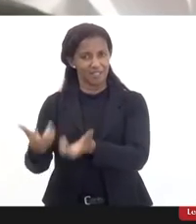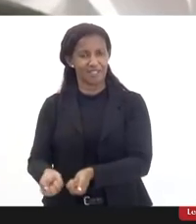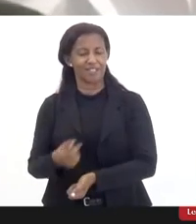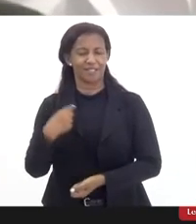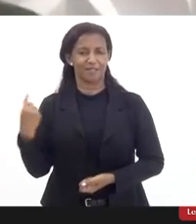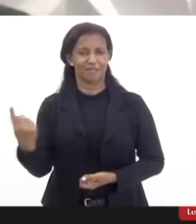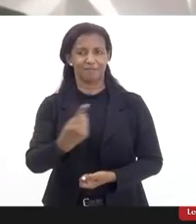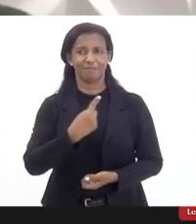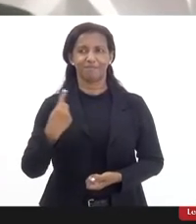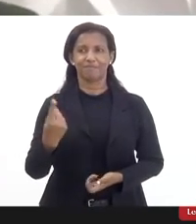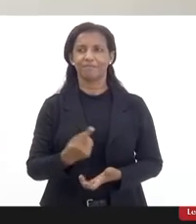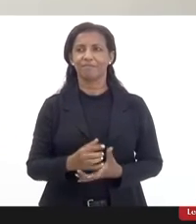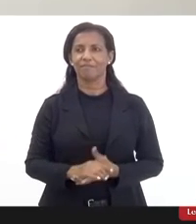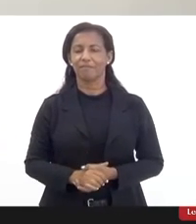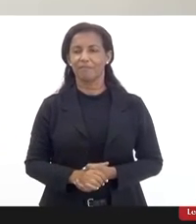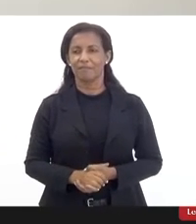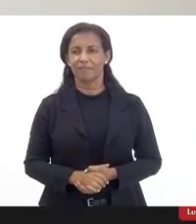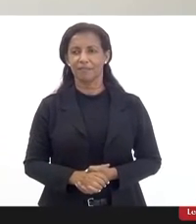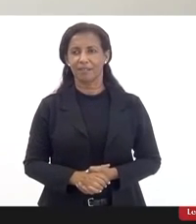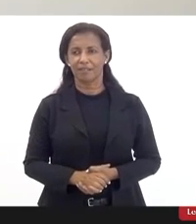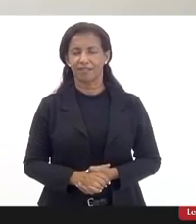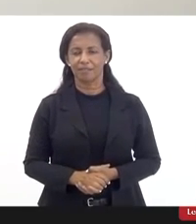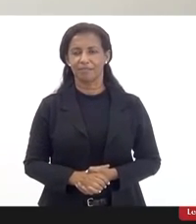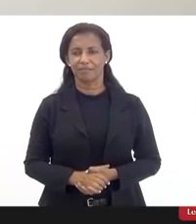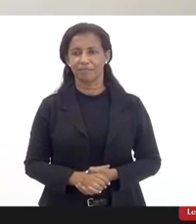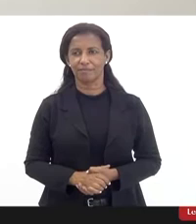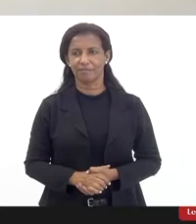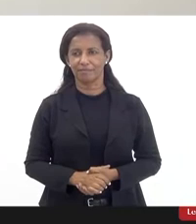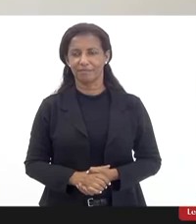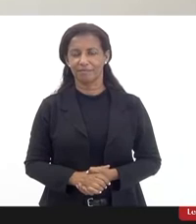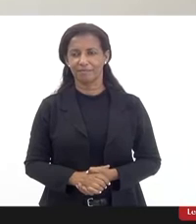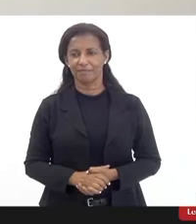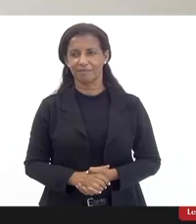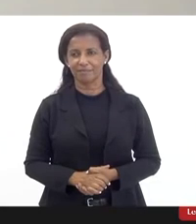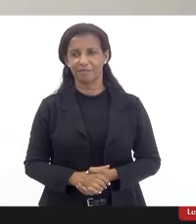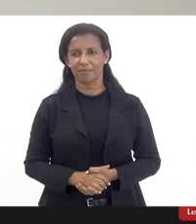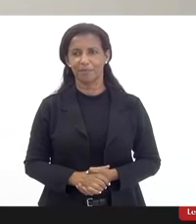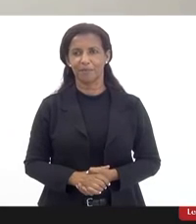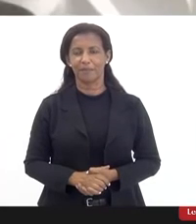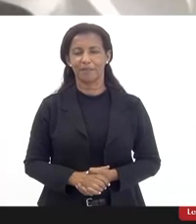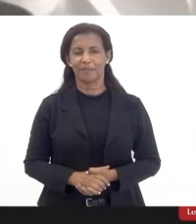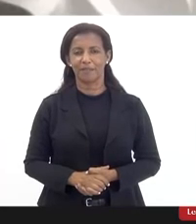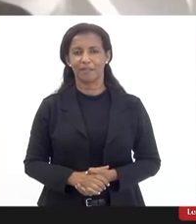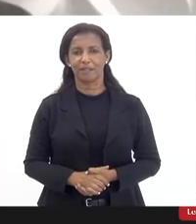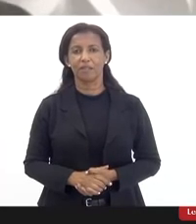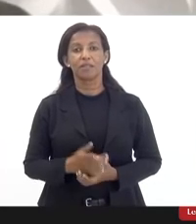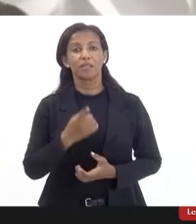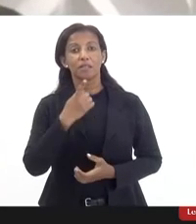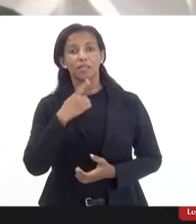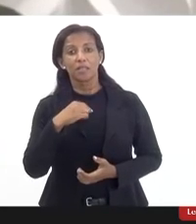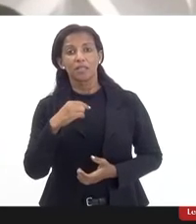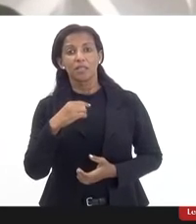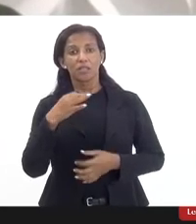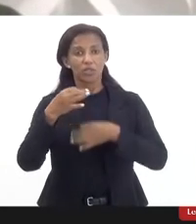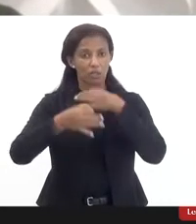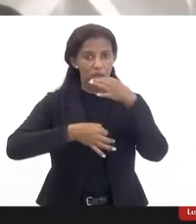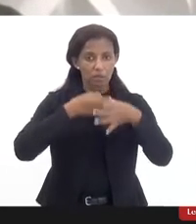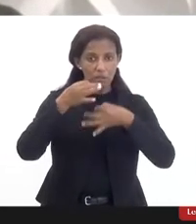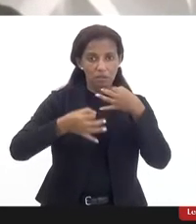por nós tá muito obrigado pelo carinho Zaira e Marta deseja fazer alguma observação